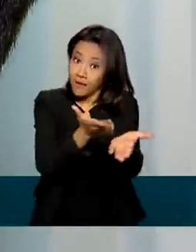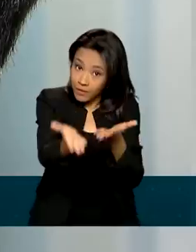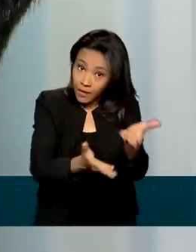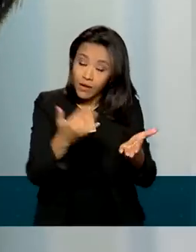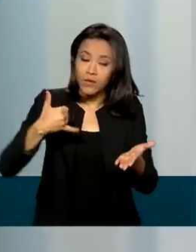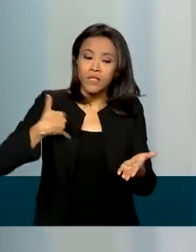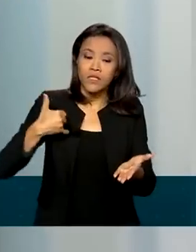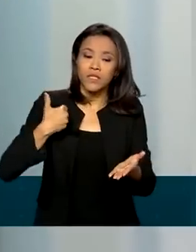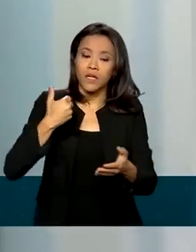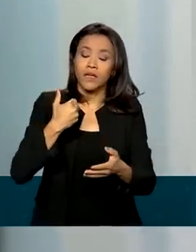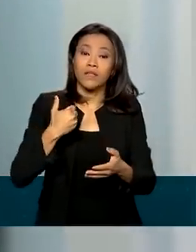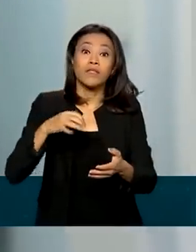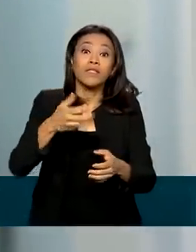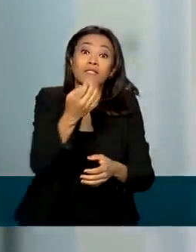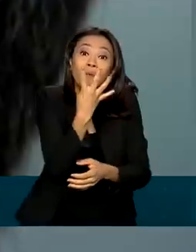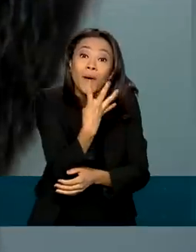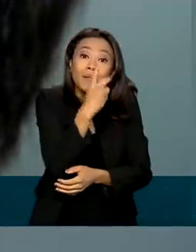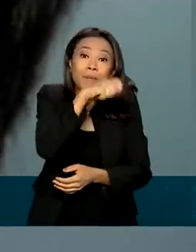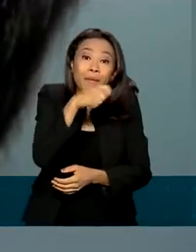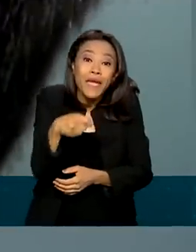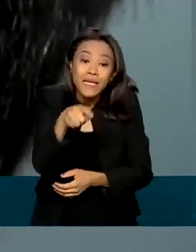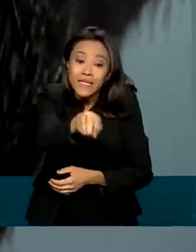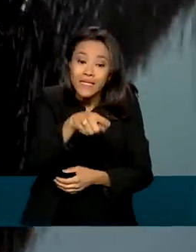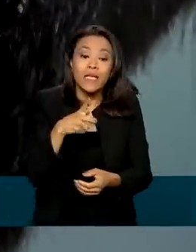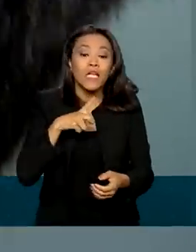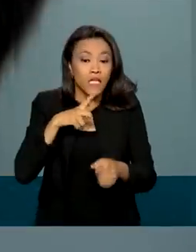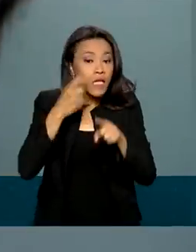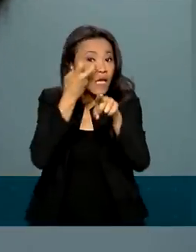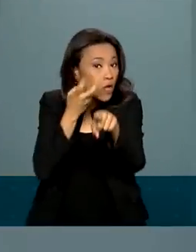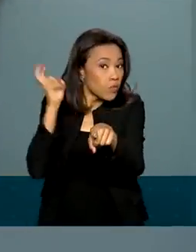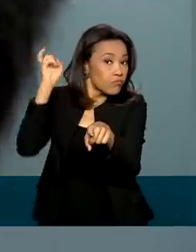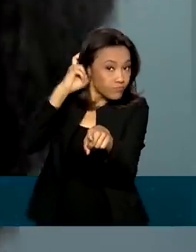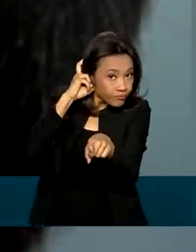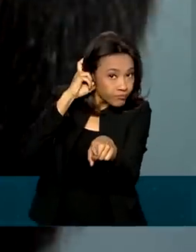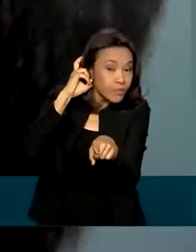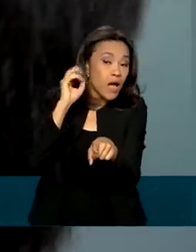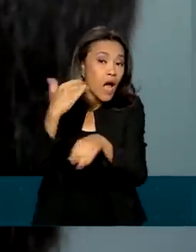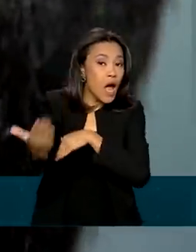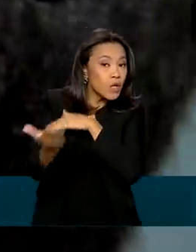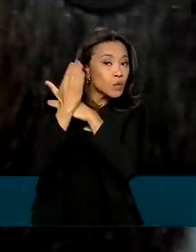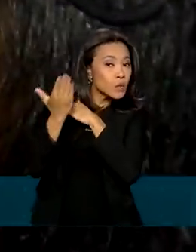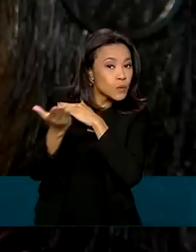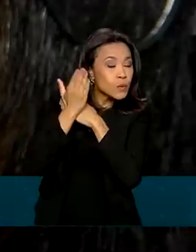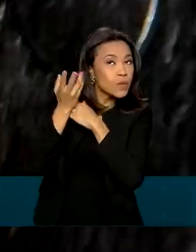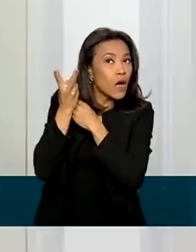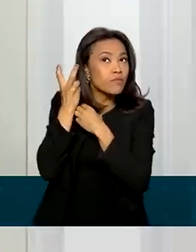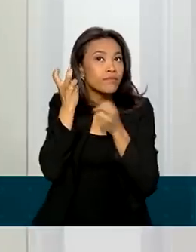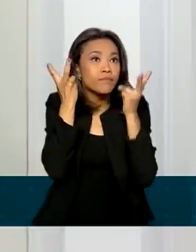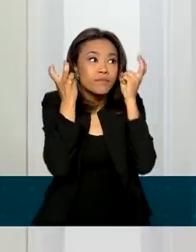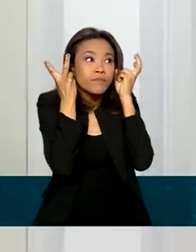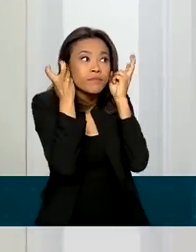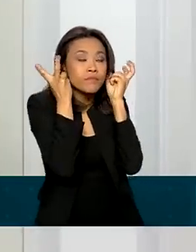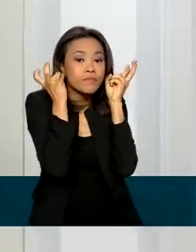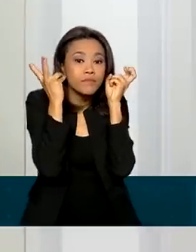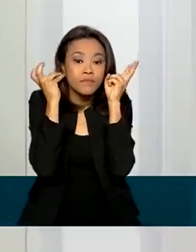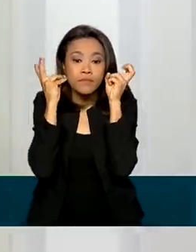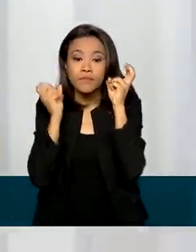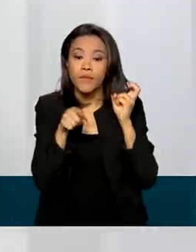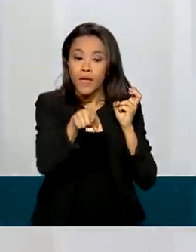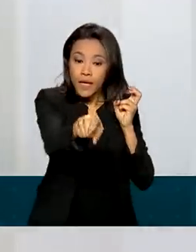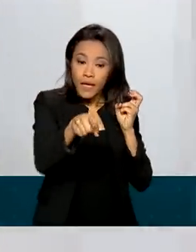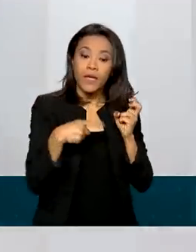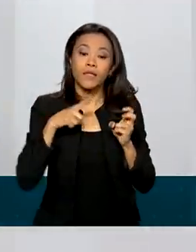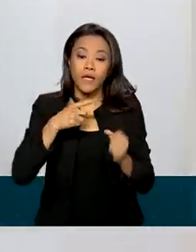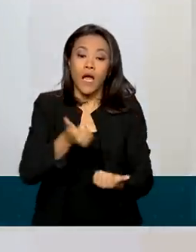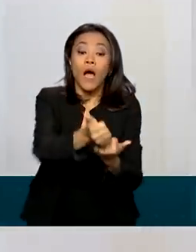desde os 4 meses de idade. Ele tem um implante coclear que ajuda a resgatar a audição. O estudante recebe